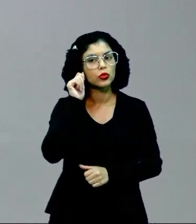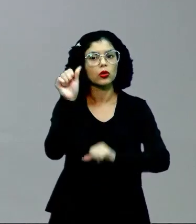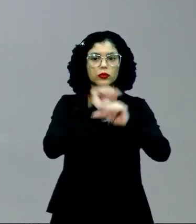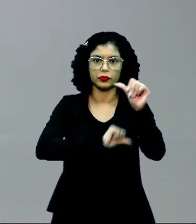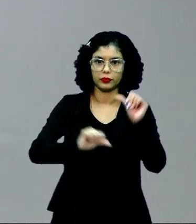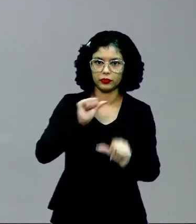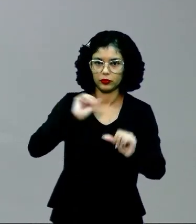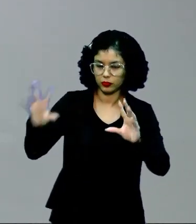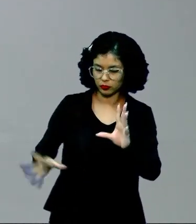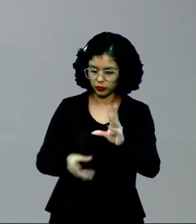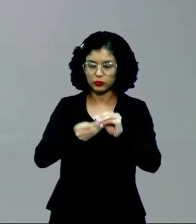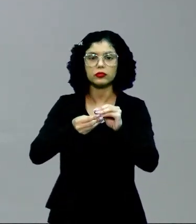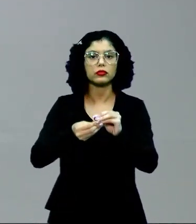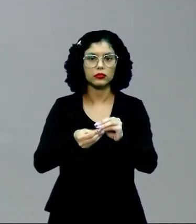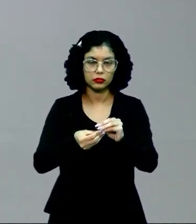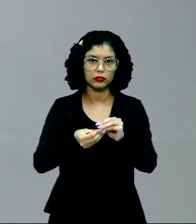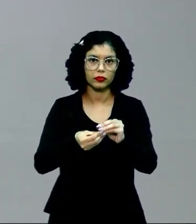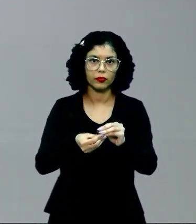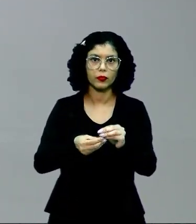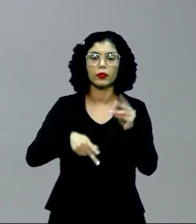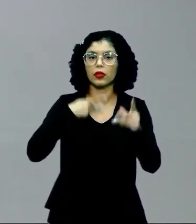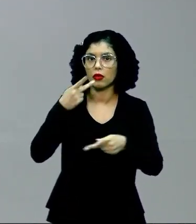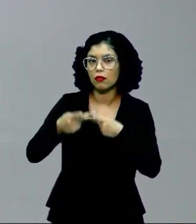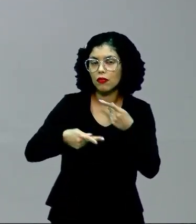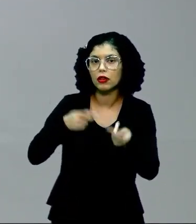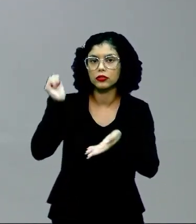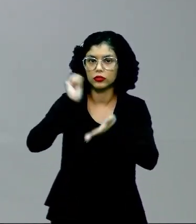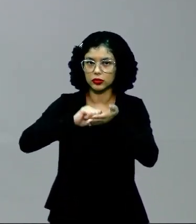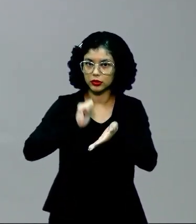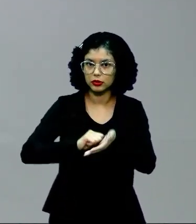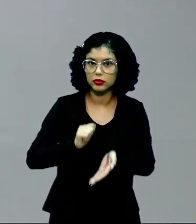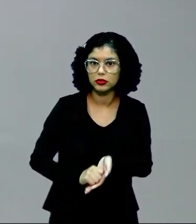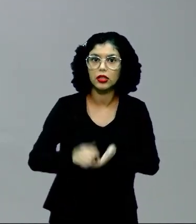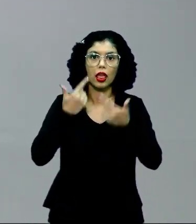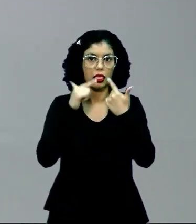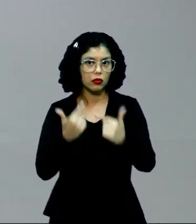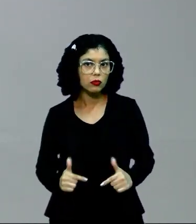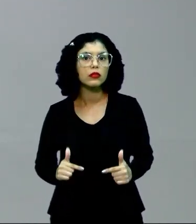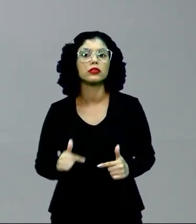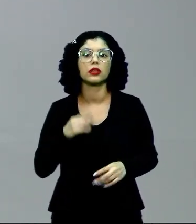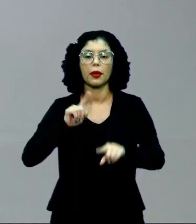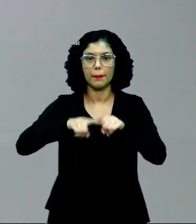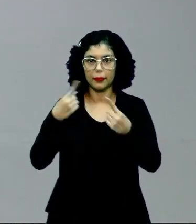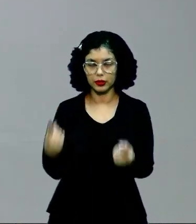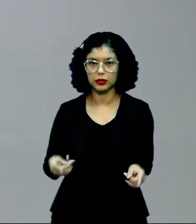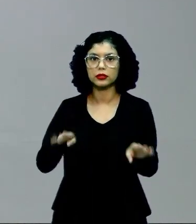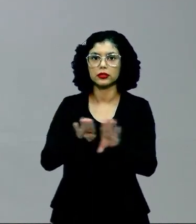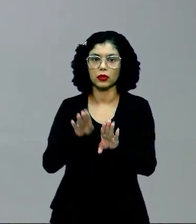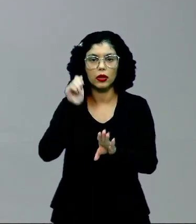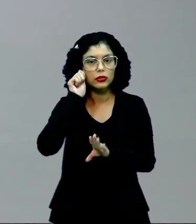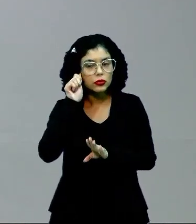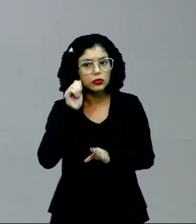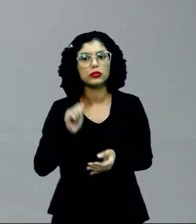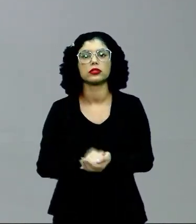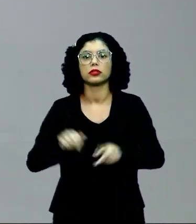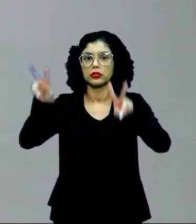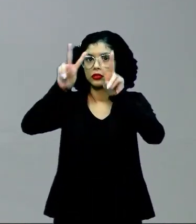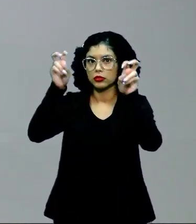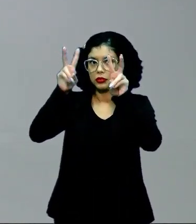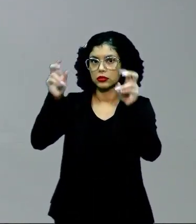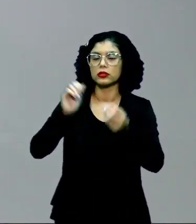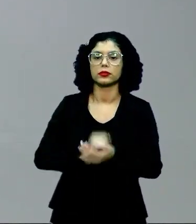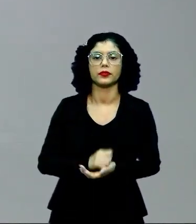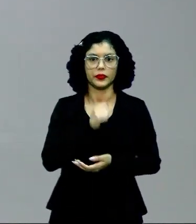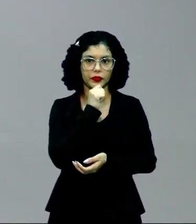mudaram completamente a sua forma de escrever, a linguagem, mas são autores que a abordagem